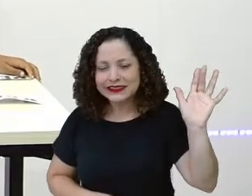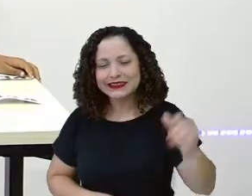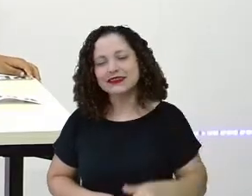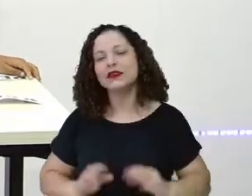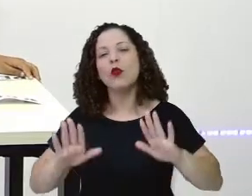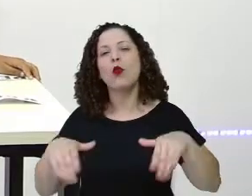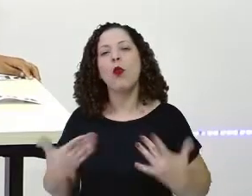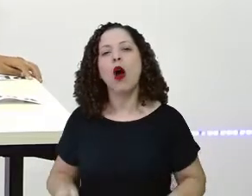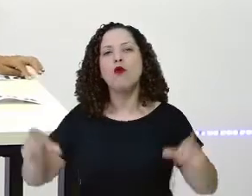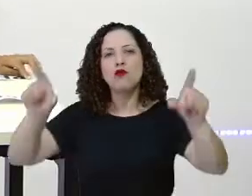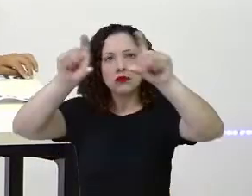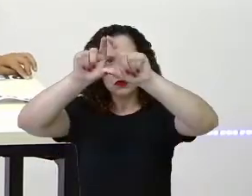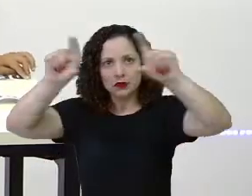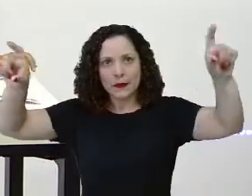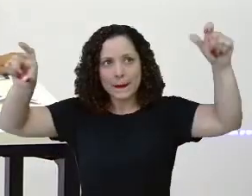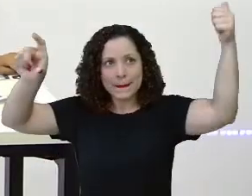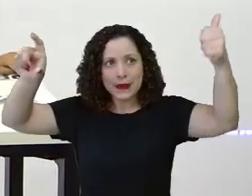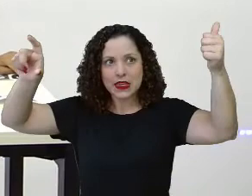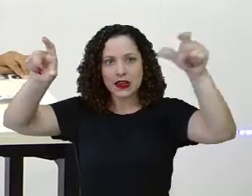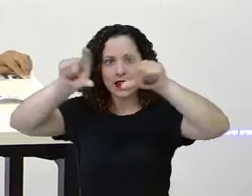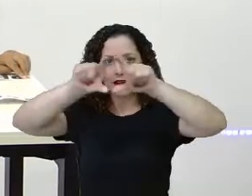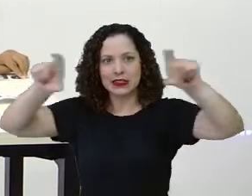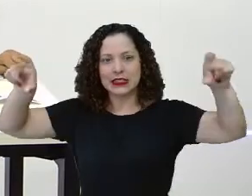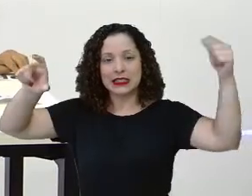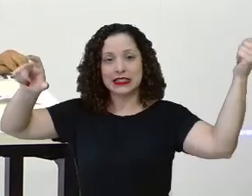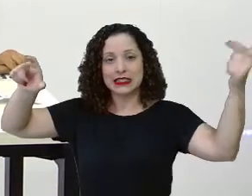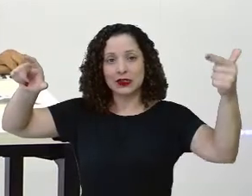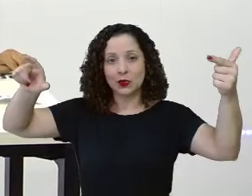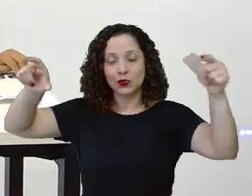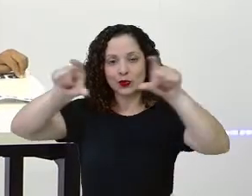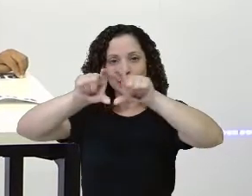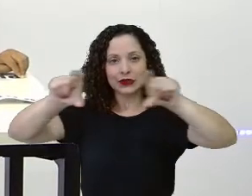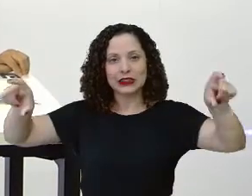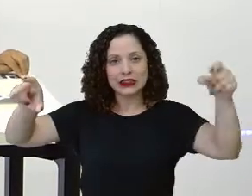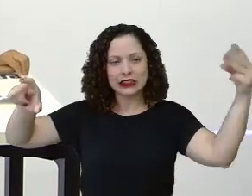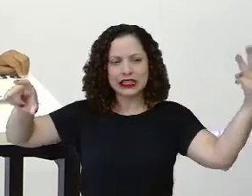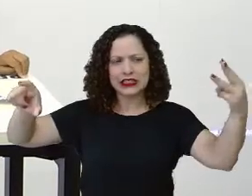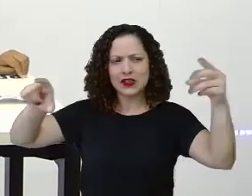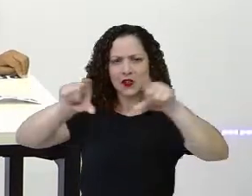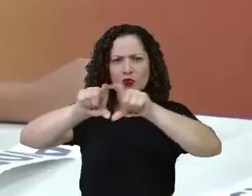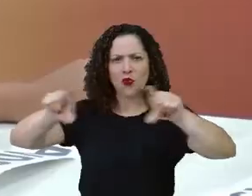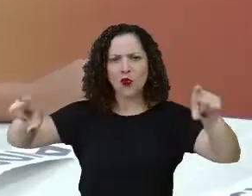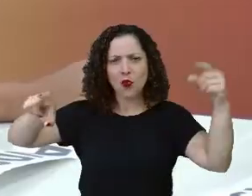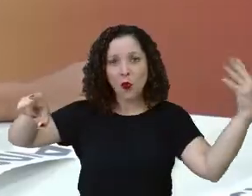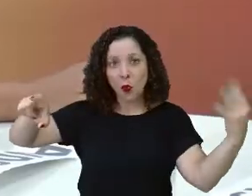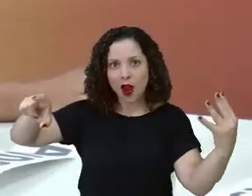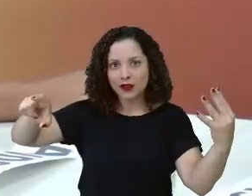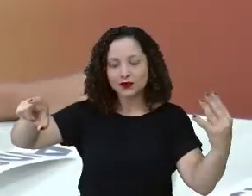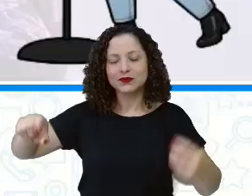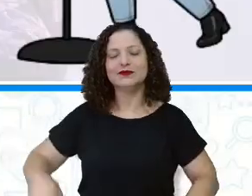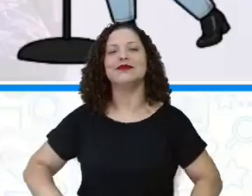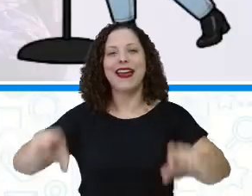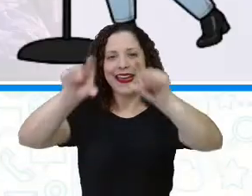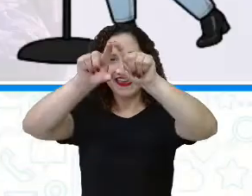É o primeiro? Segundo? Terceiro? Ou quarto verso? Segundo!